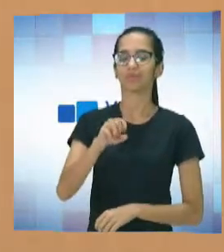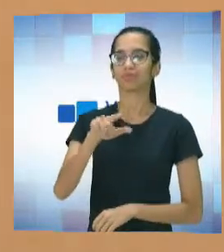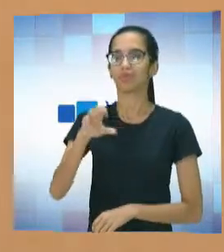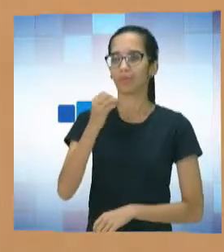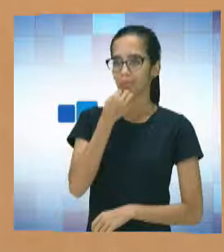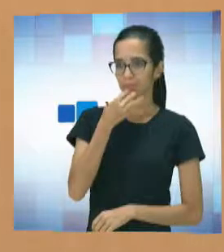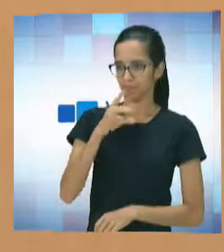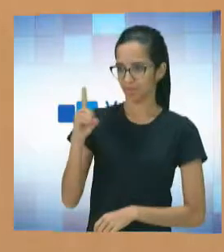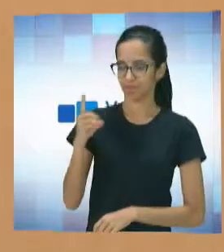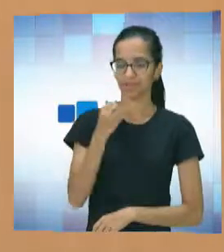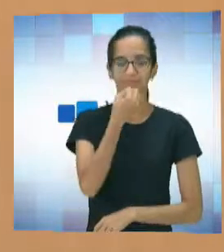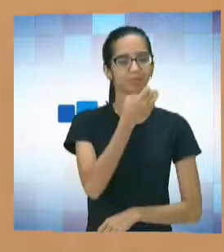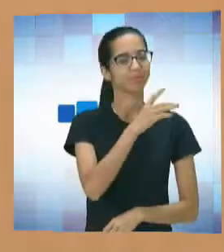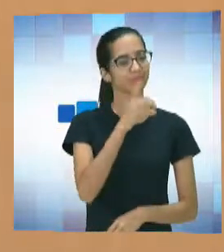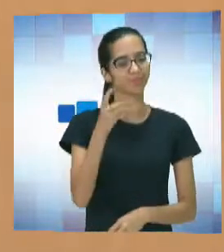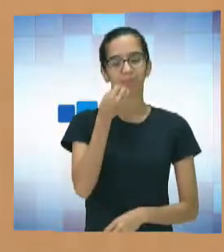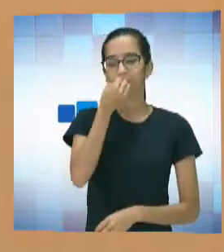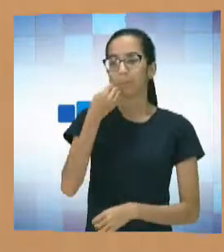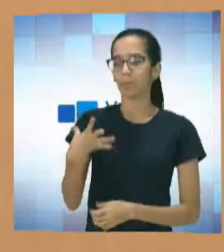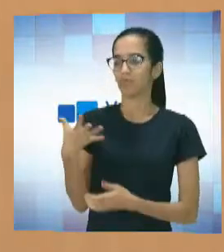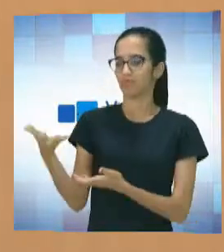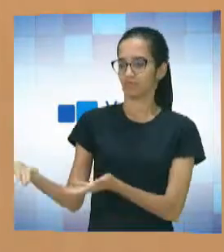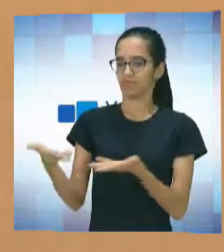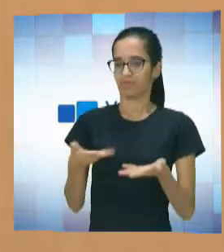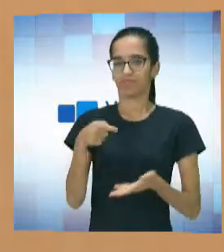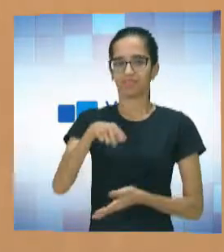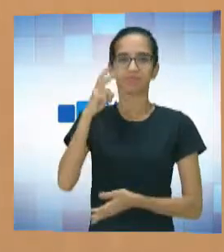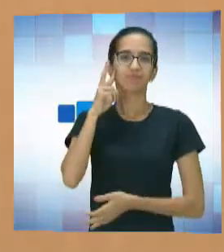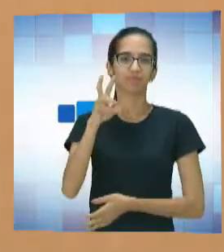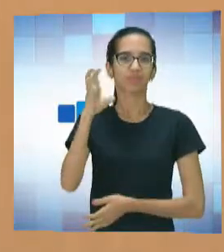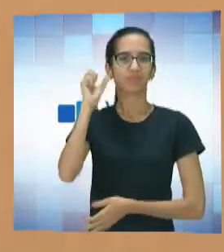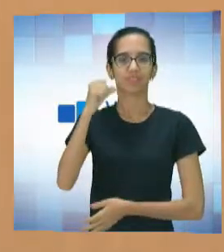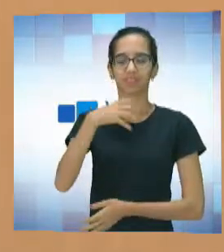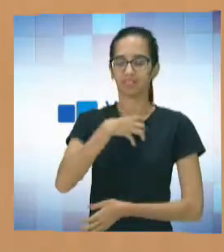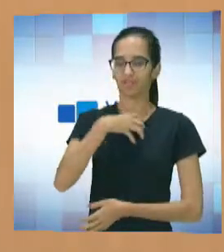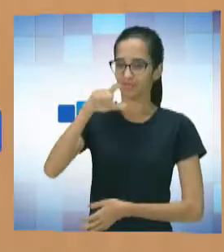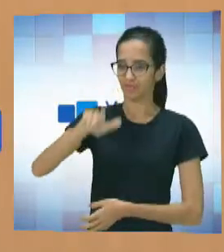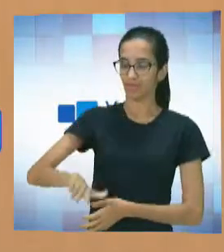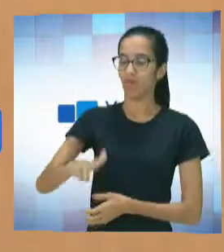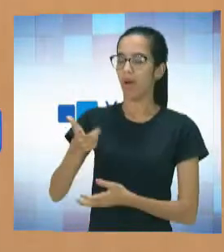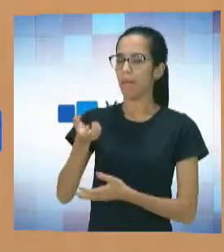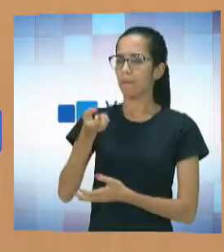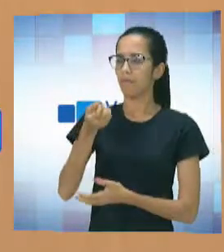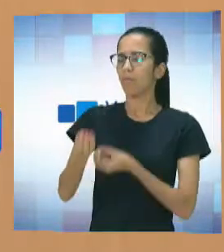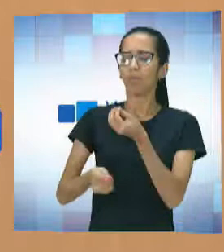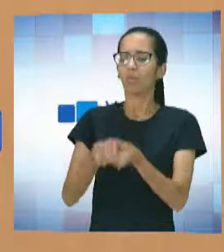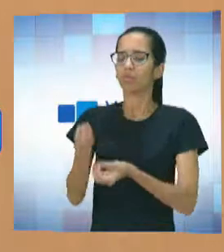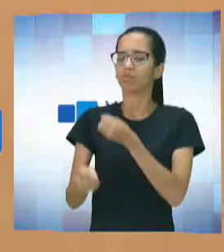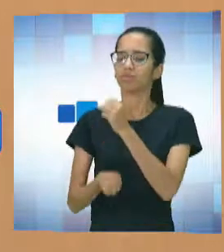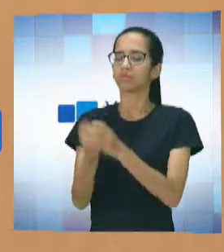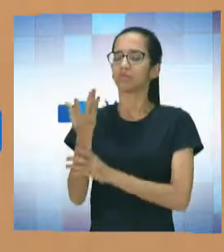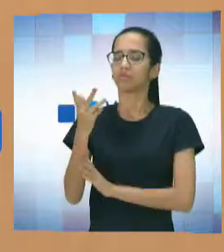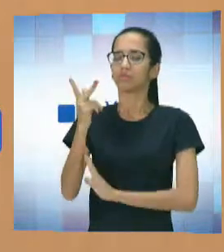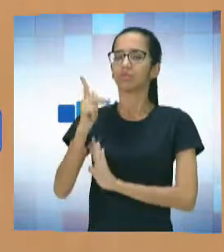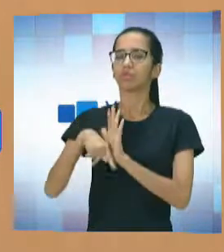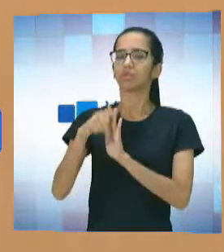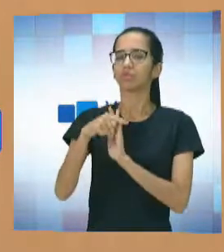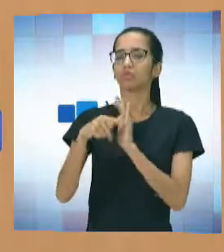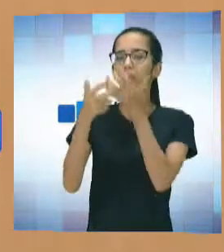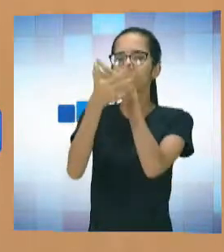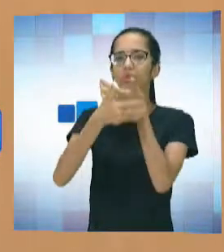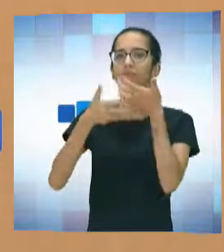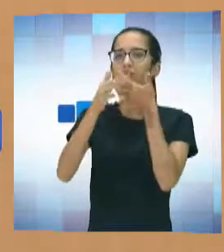dia. Bom dia. Seja bem-vindo mais uma vez ao Vê, Ouvir e Sentir. Professor, como está funcionando esse projeto da